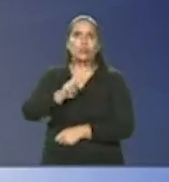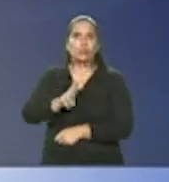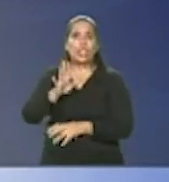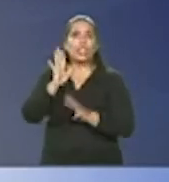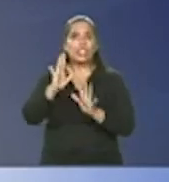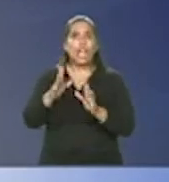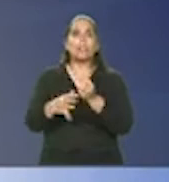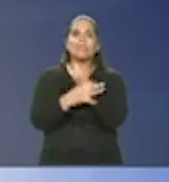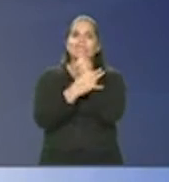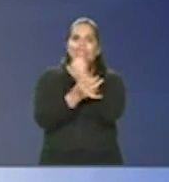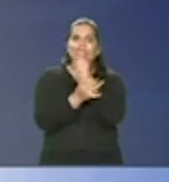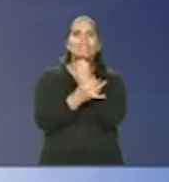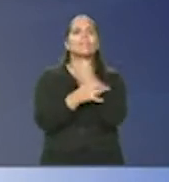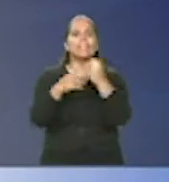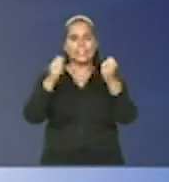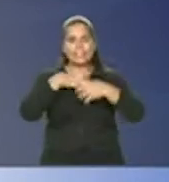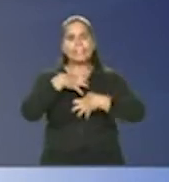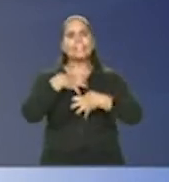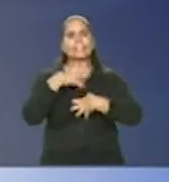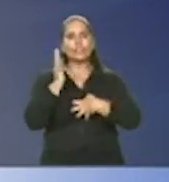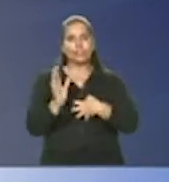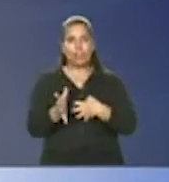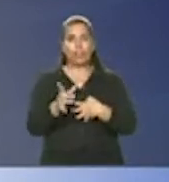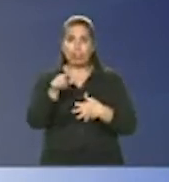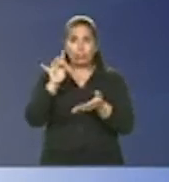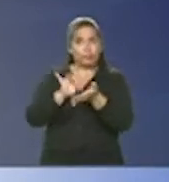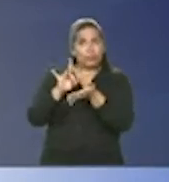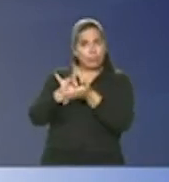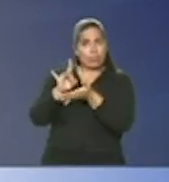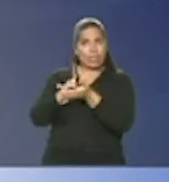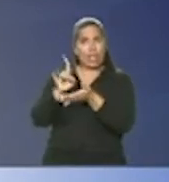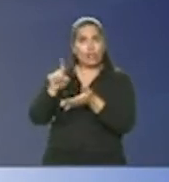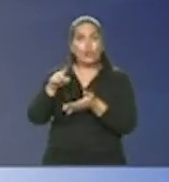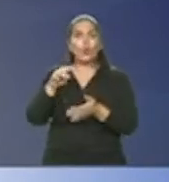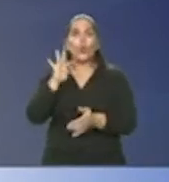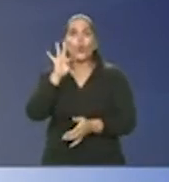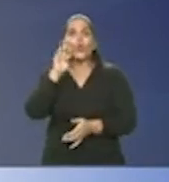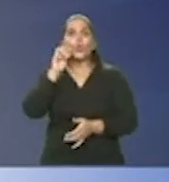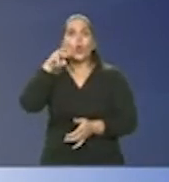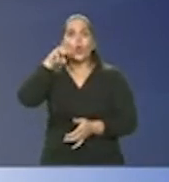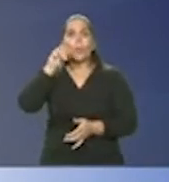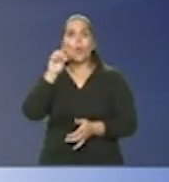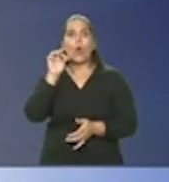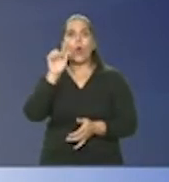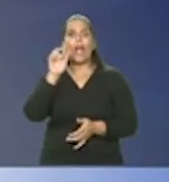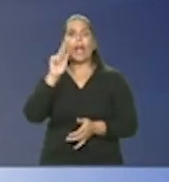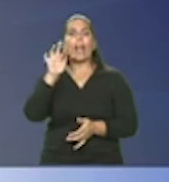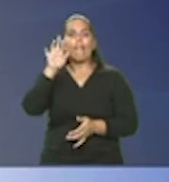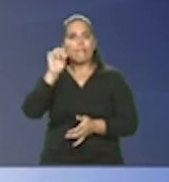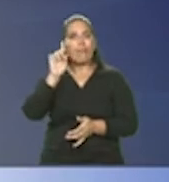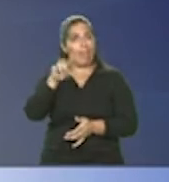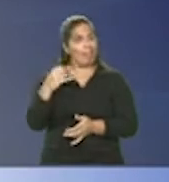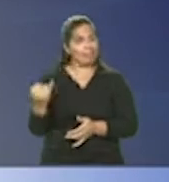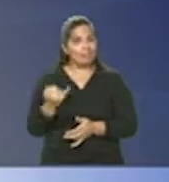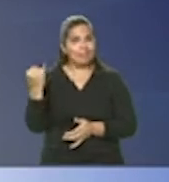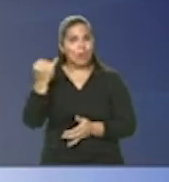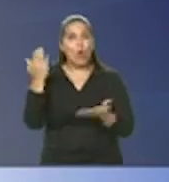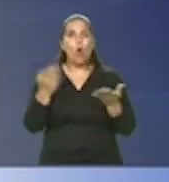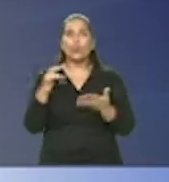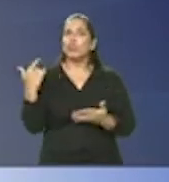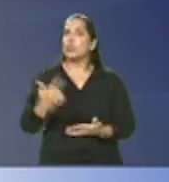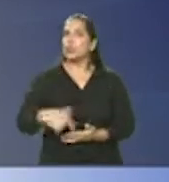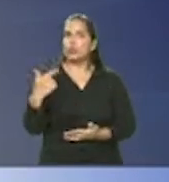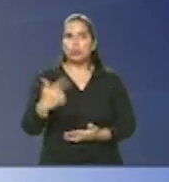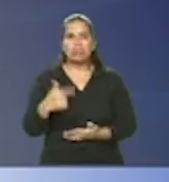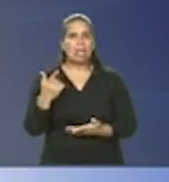dá uma segurança enorme e o senhor tem razão o tomógrafo tem sido diferencial a gente hoje não tem nenhuma